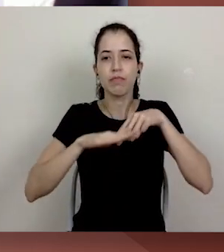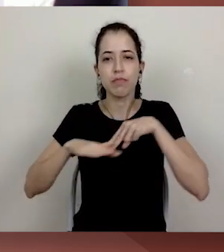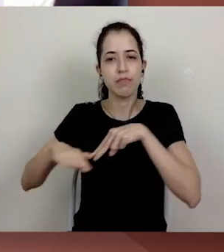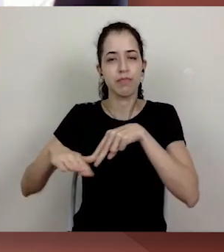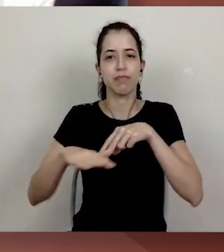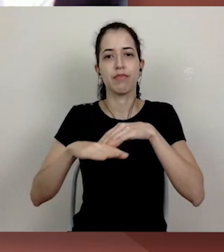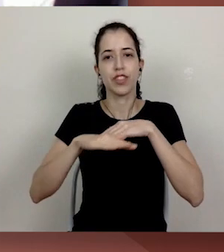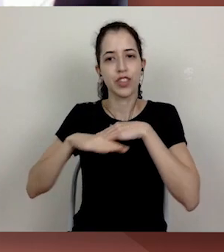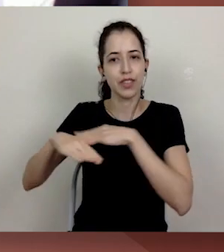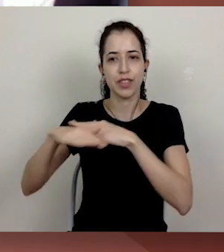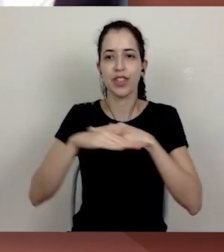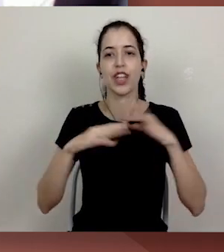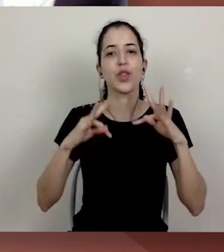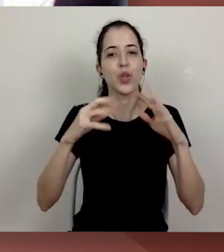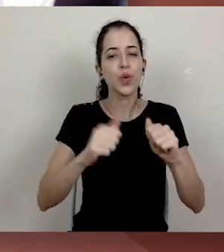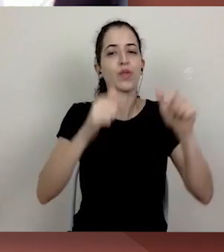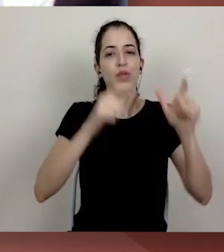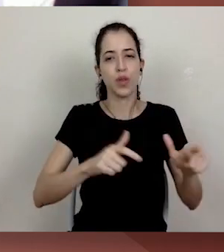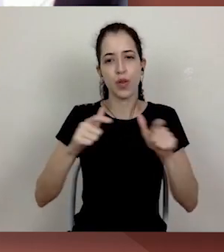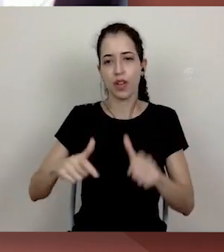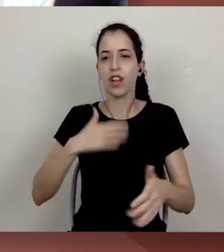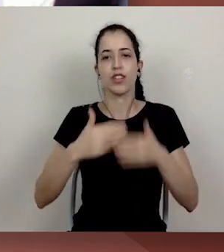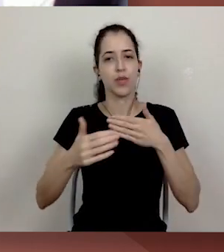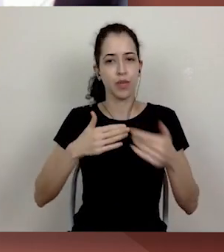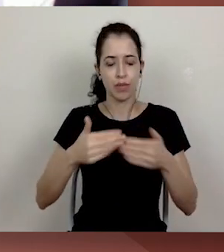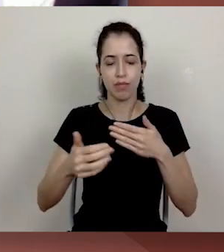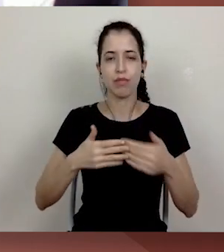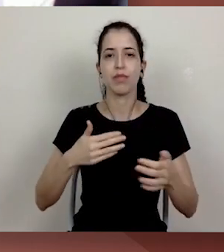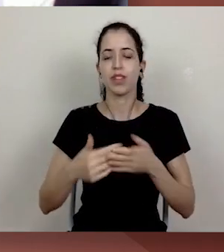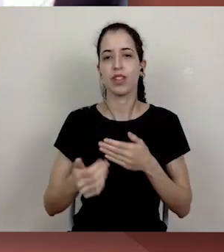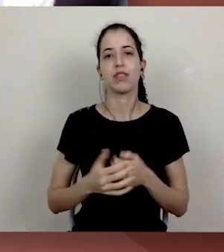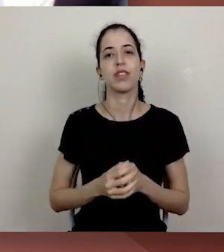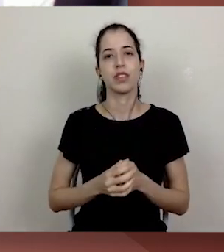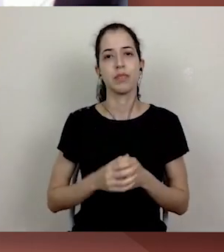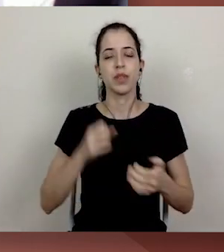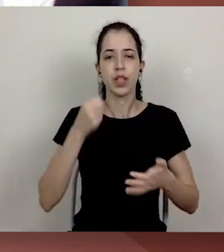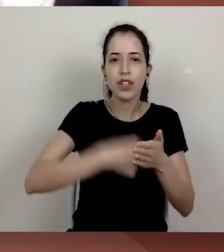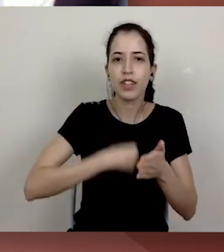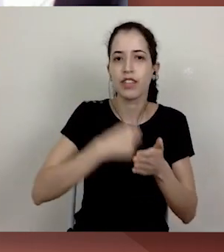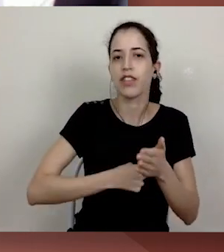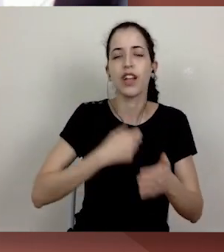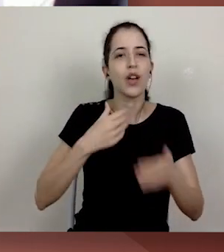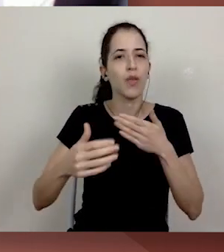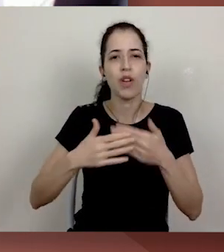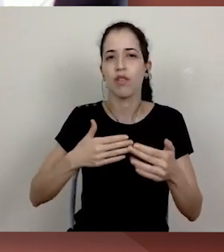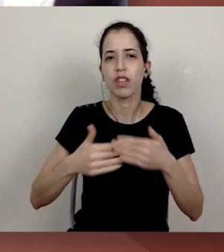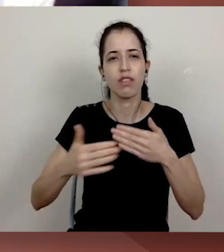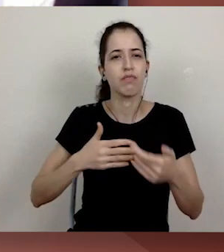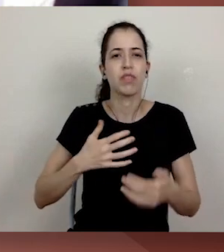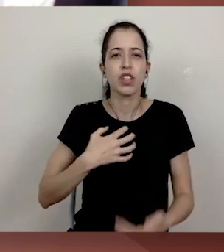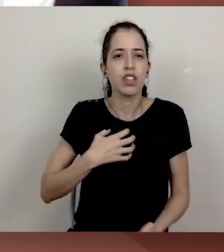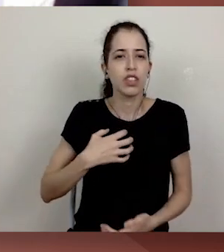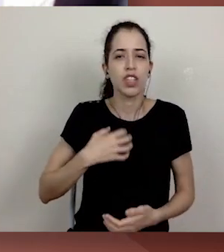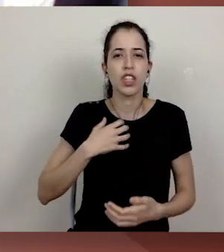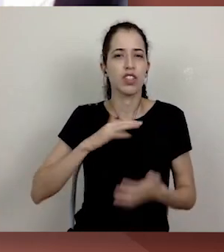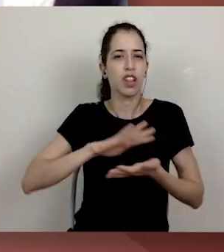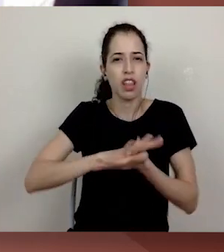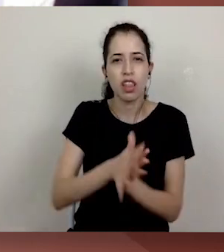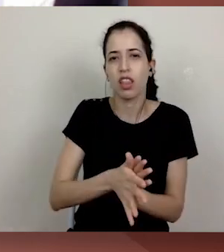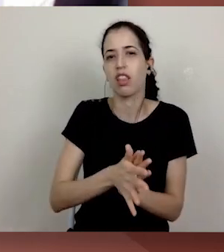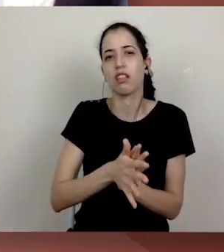combater qualquer forma de discriminação e violência por meio dos mecanismos da